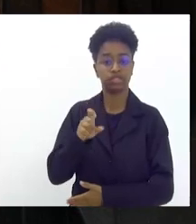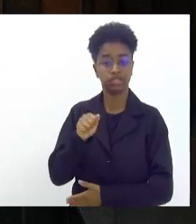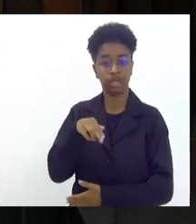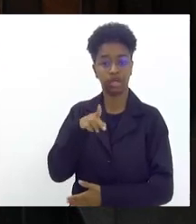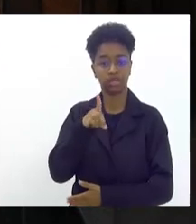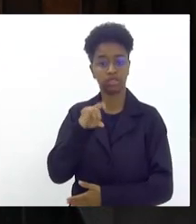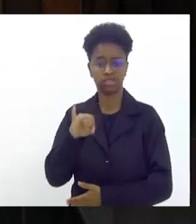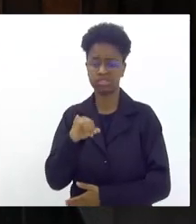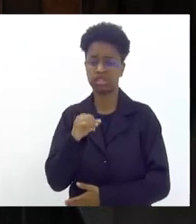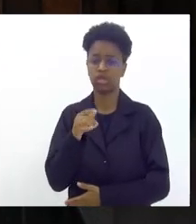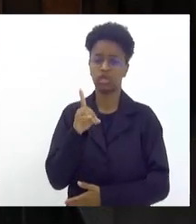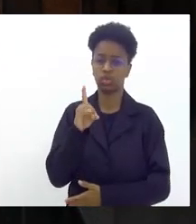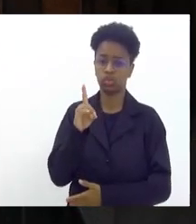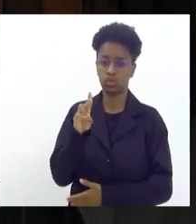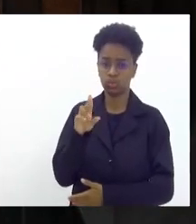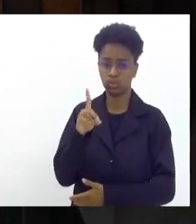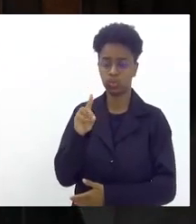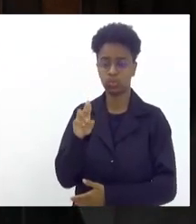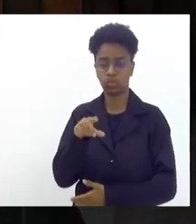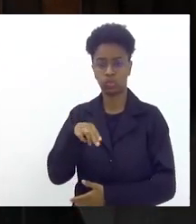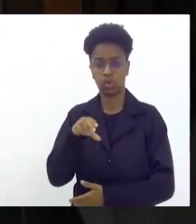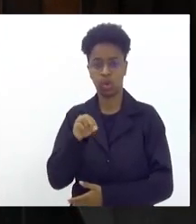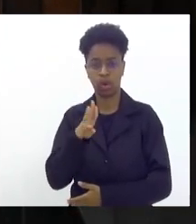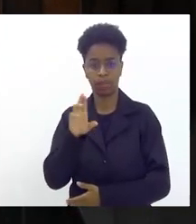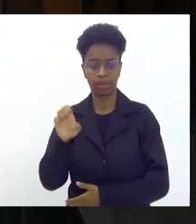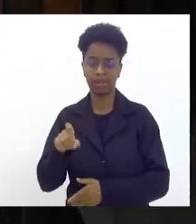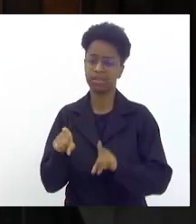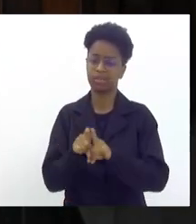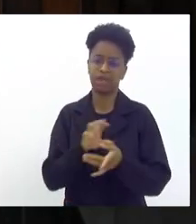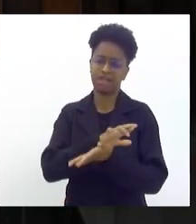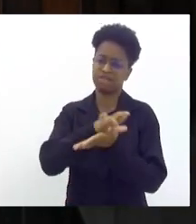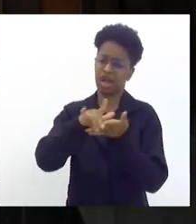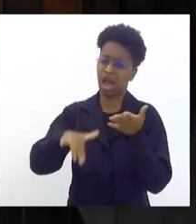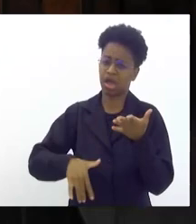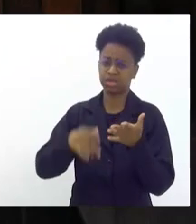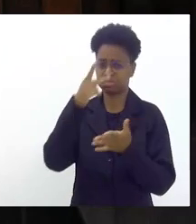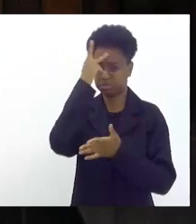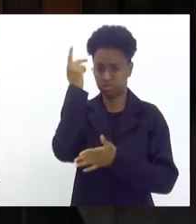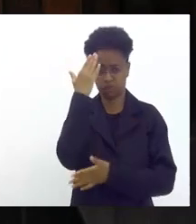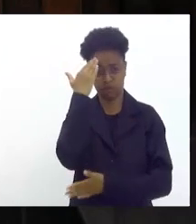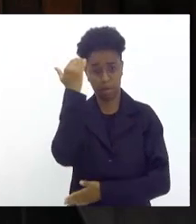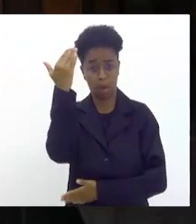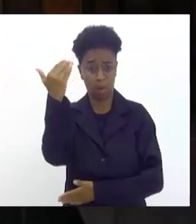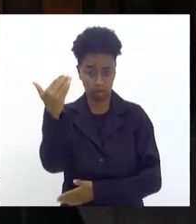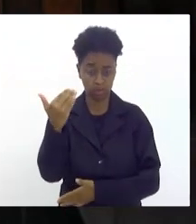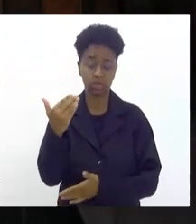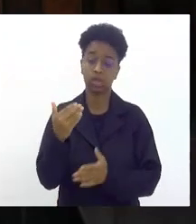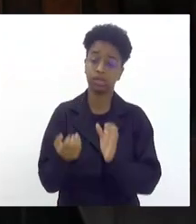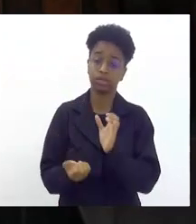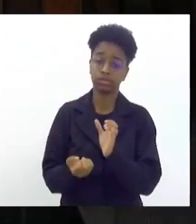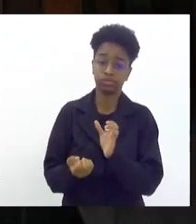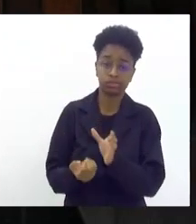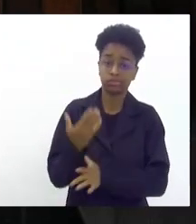vários cantores, vários cavaquinistas, Hugo Bruno, que um dos maiores cavaquinistas hoje dessa porca aí. E a gente precisa